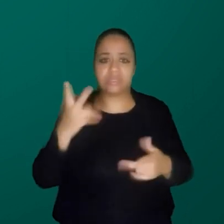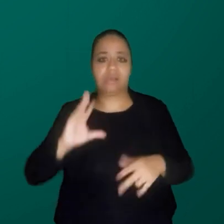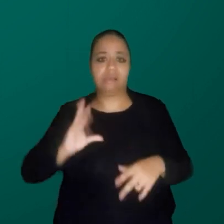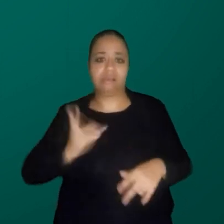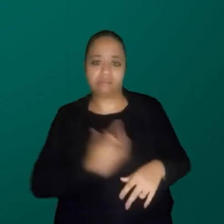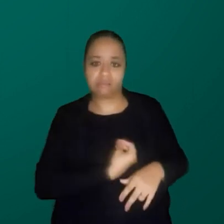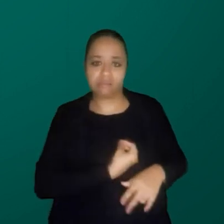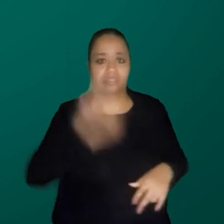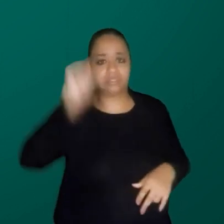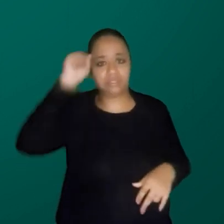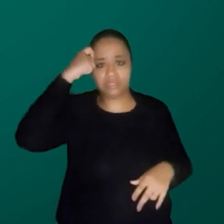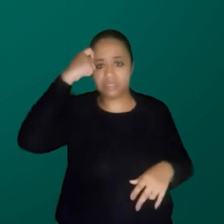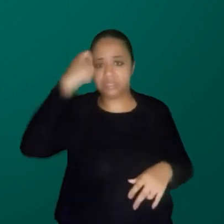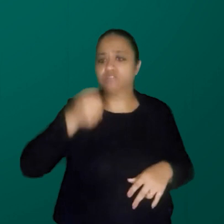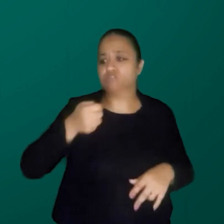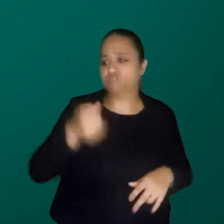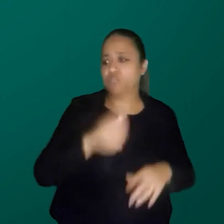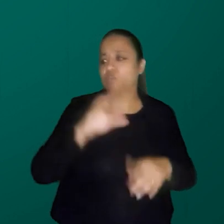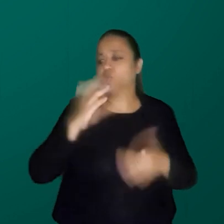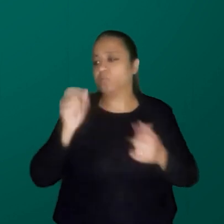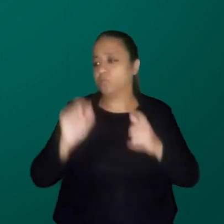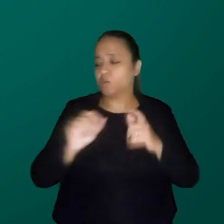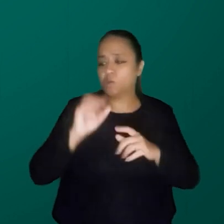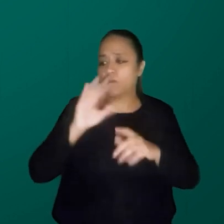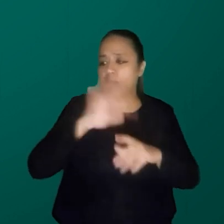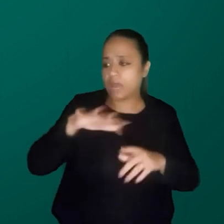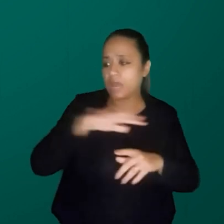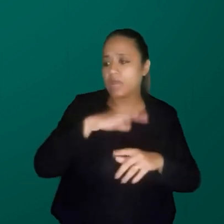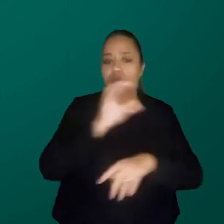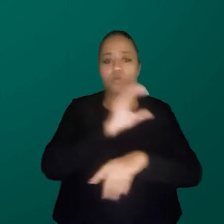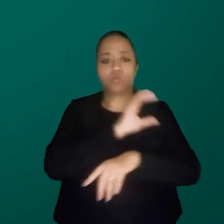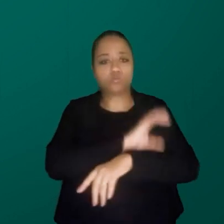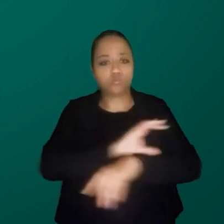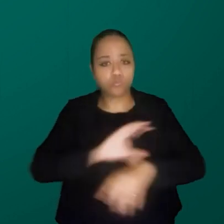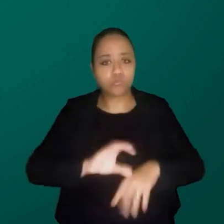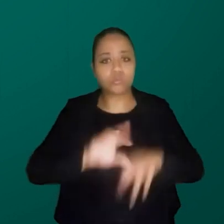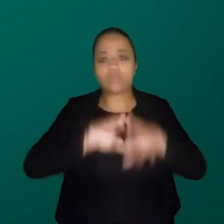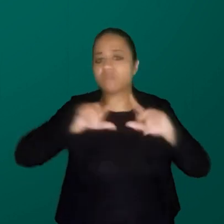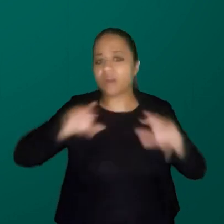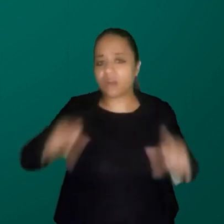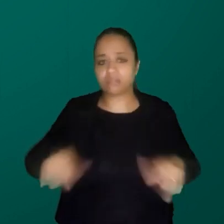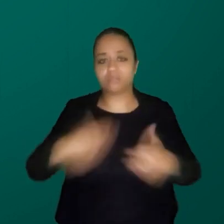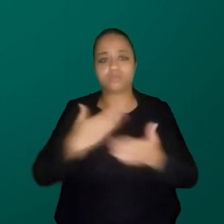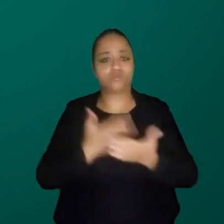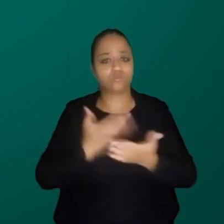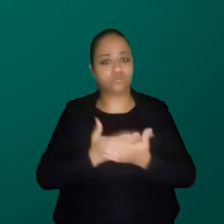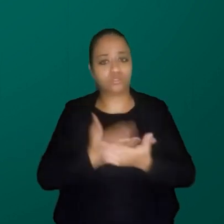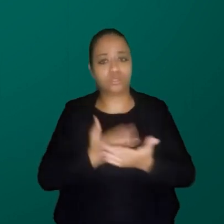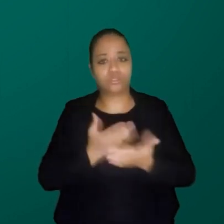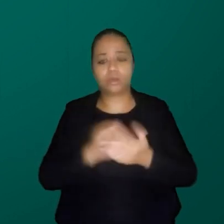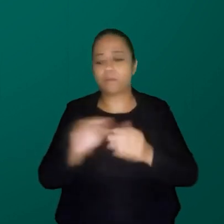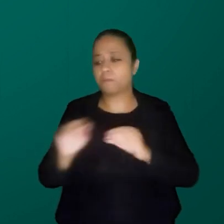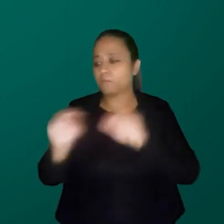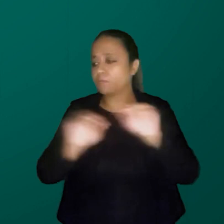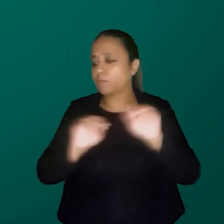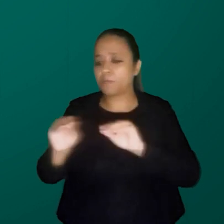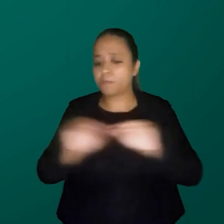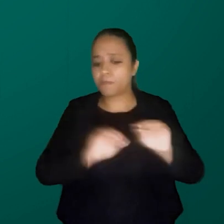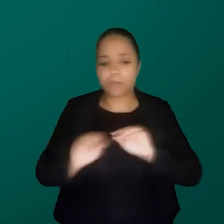cultural, kids, assim, muitas publicações, as alunas vão, as estudantes vão migrando ali e